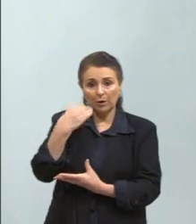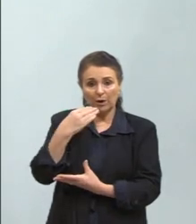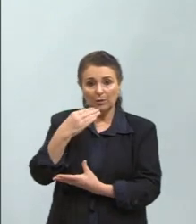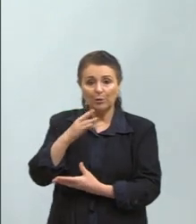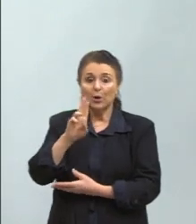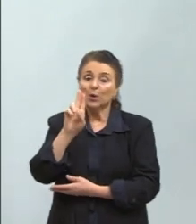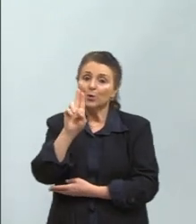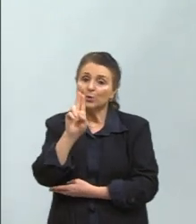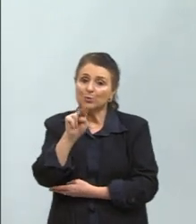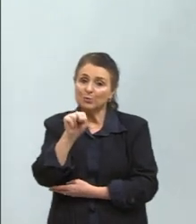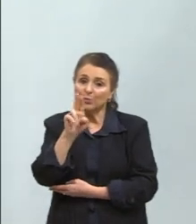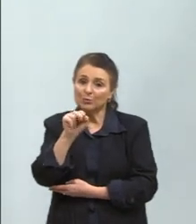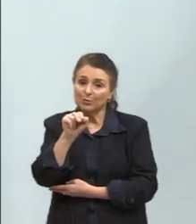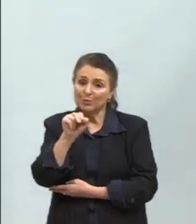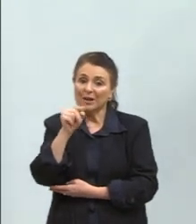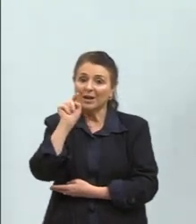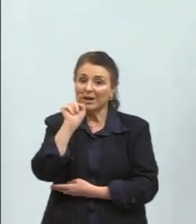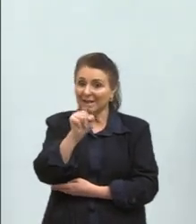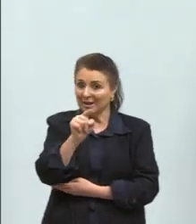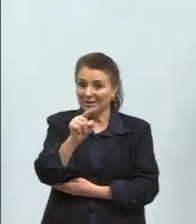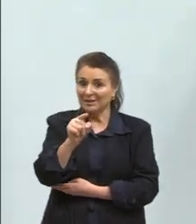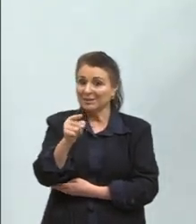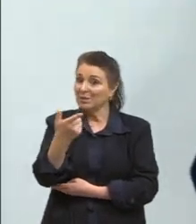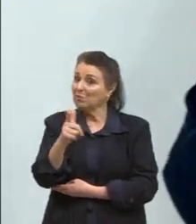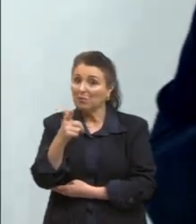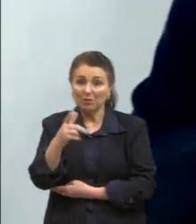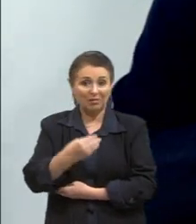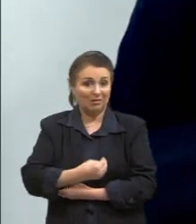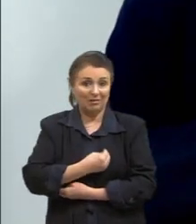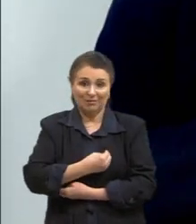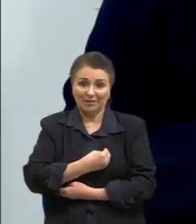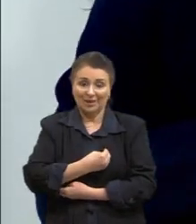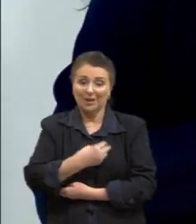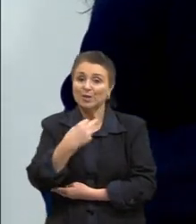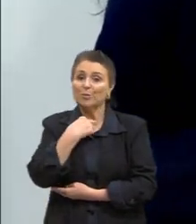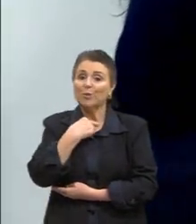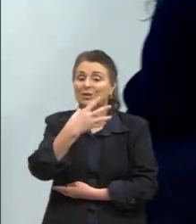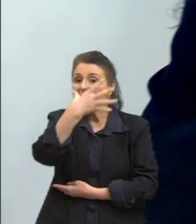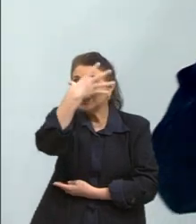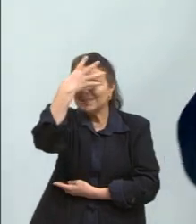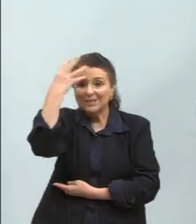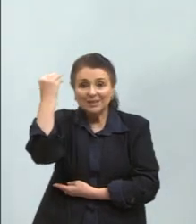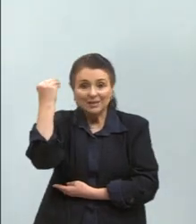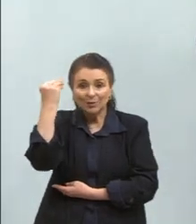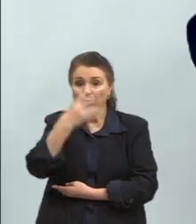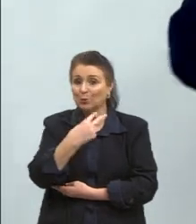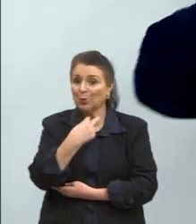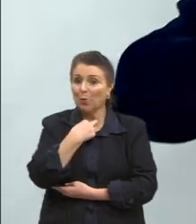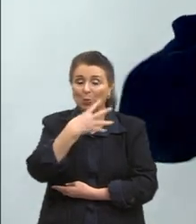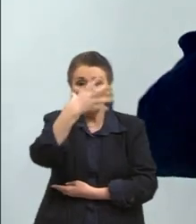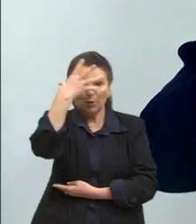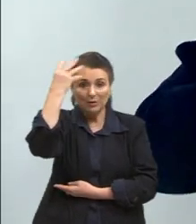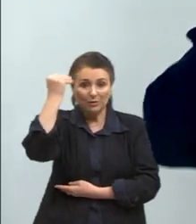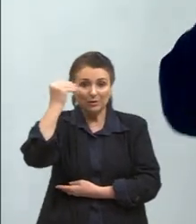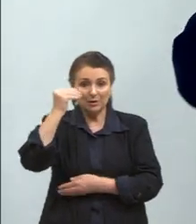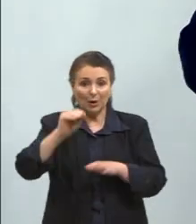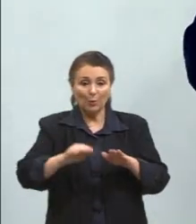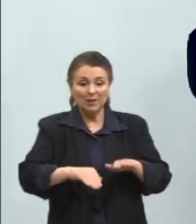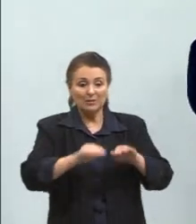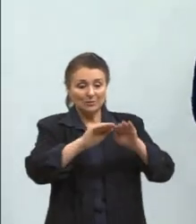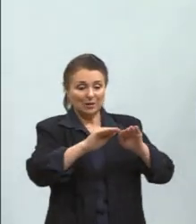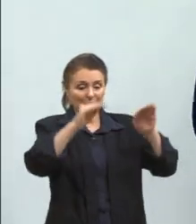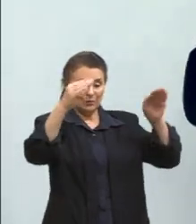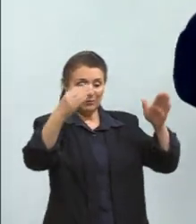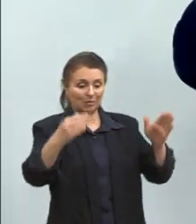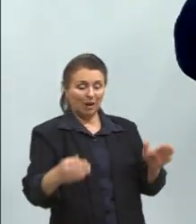vão deixar de existir. Eles não podem ser esquecidos. Então, no altar das oferendas, eles colocam